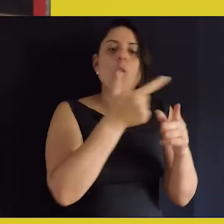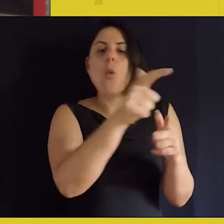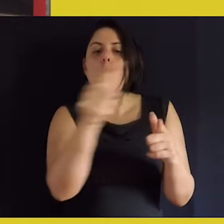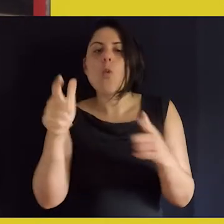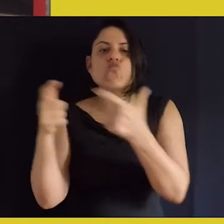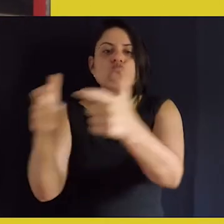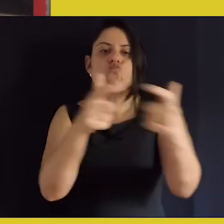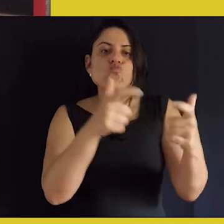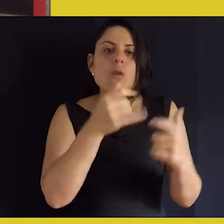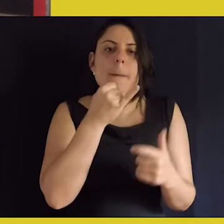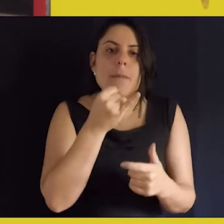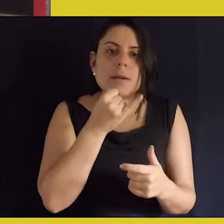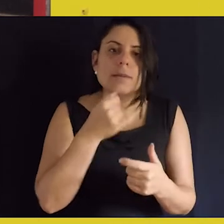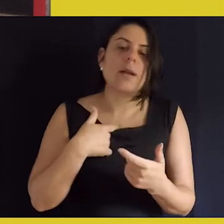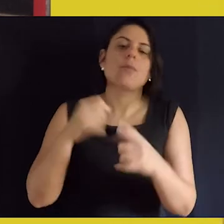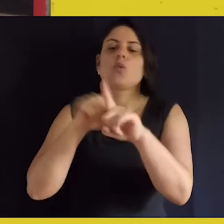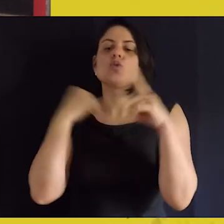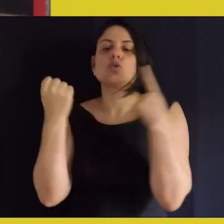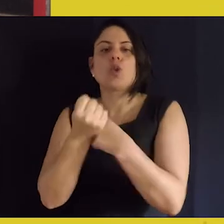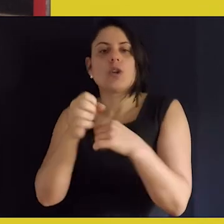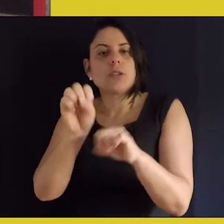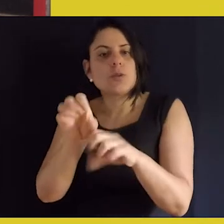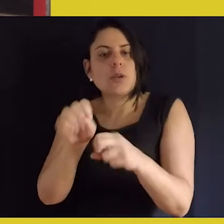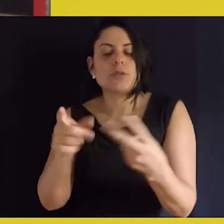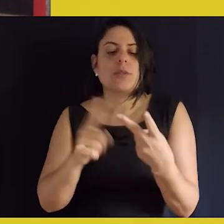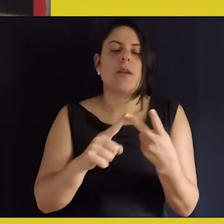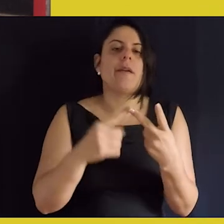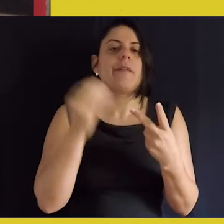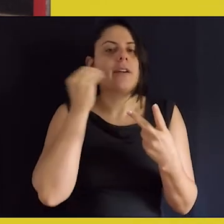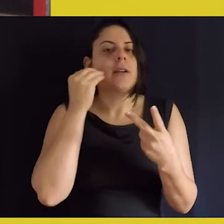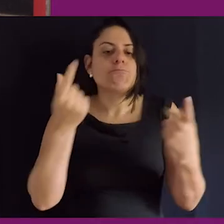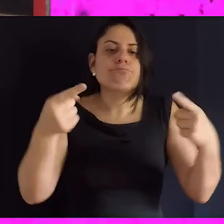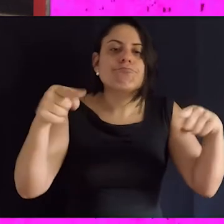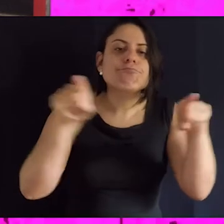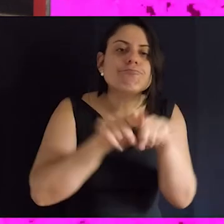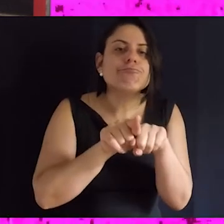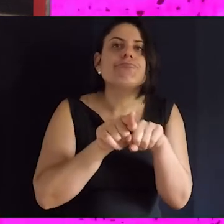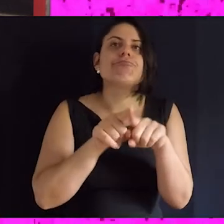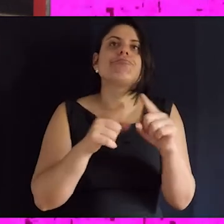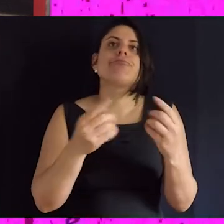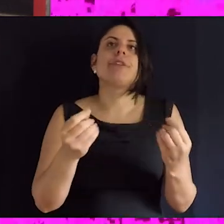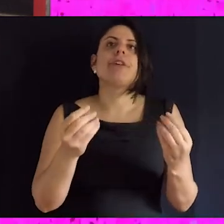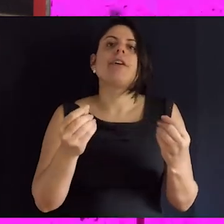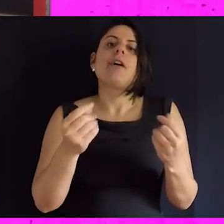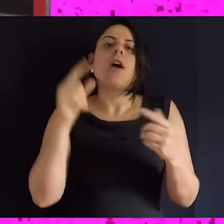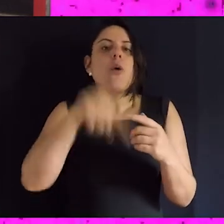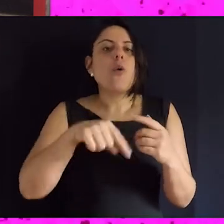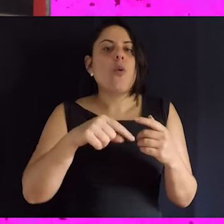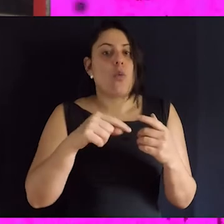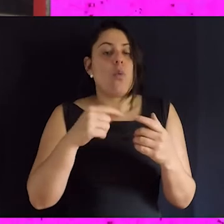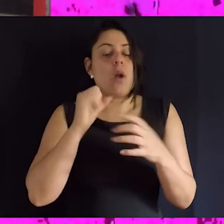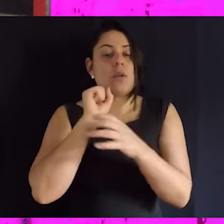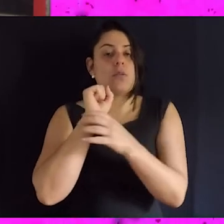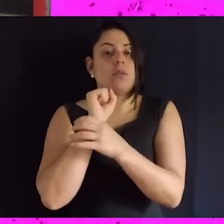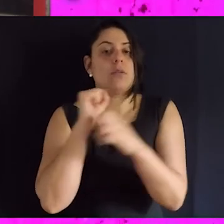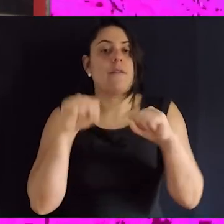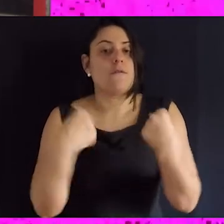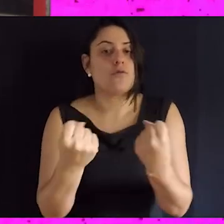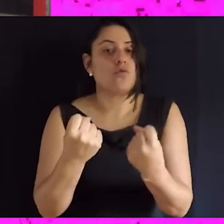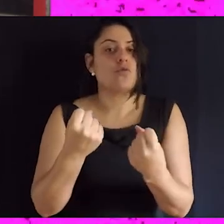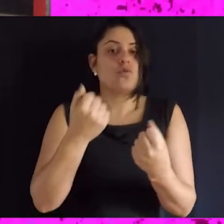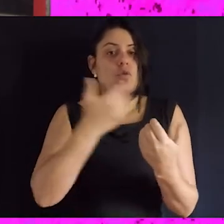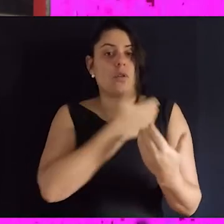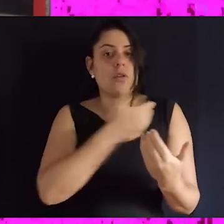faz parceria com outros espaços, né. E aí a gente busca parceria, por exemplo, com o socioeducativo, a gente busca parceria